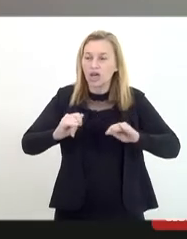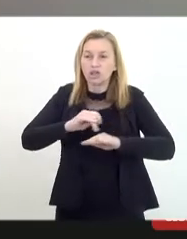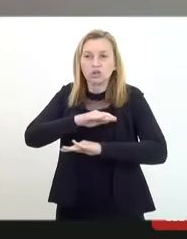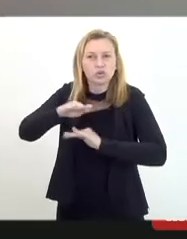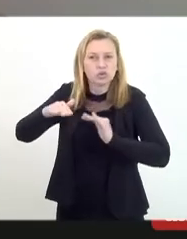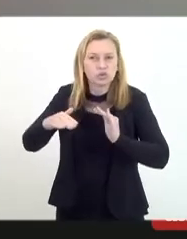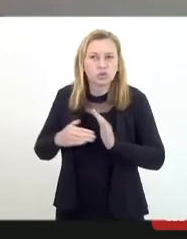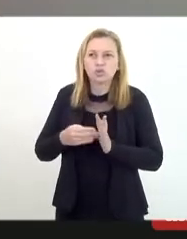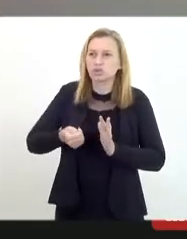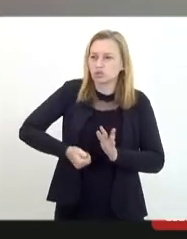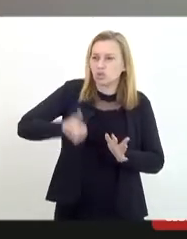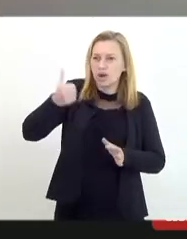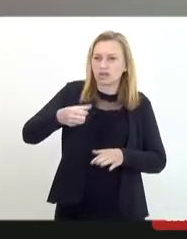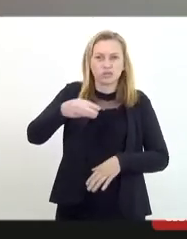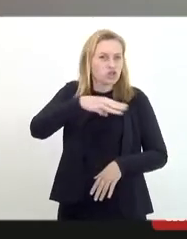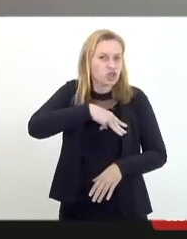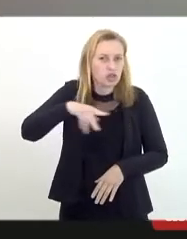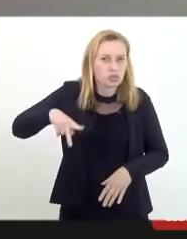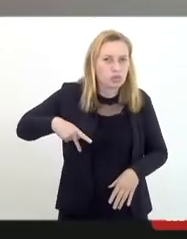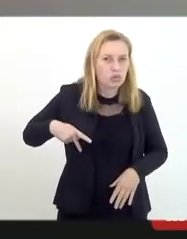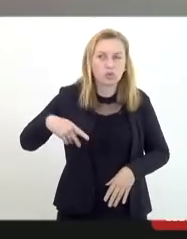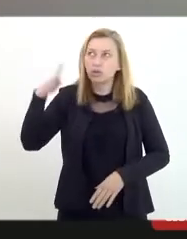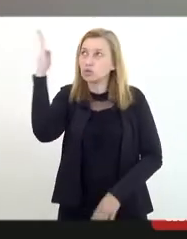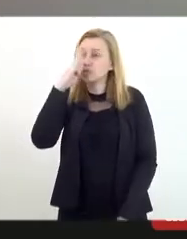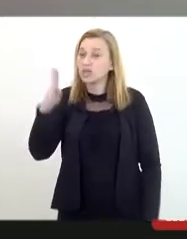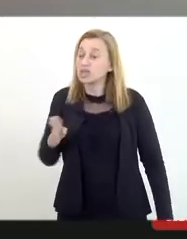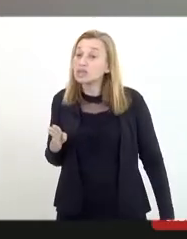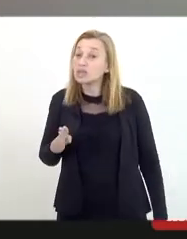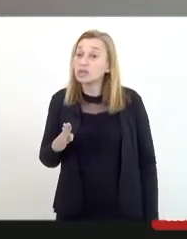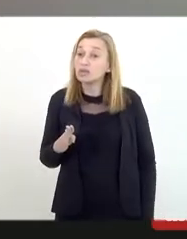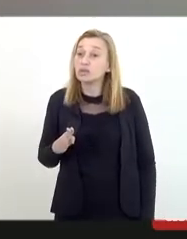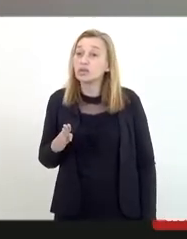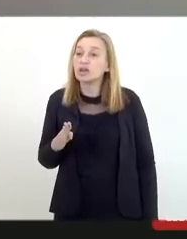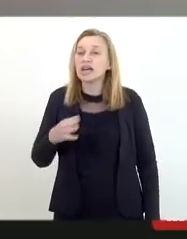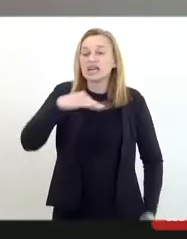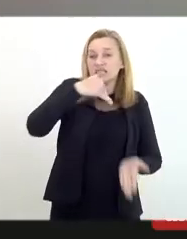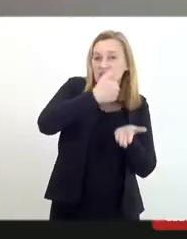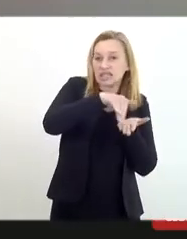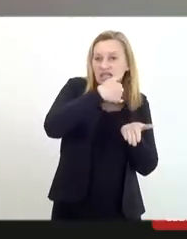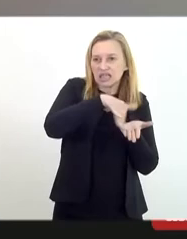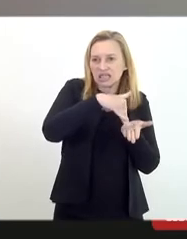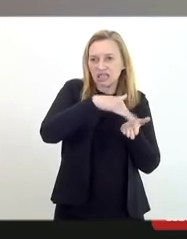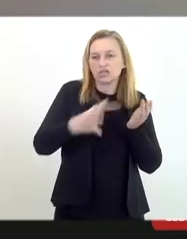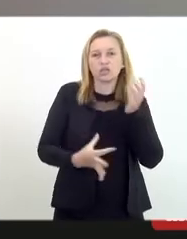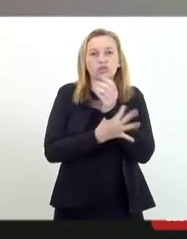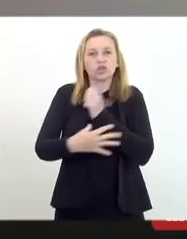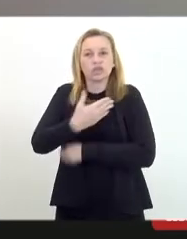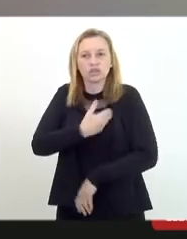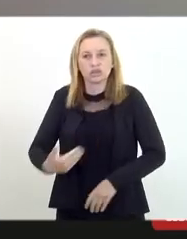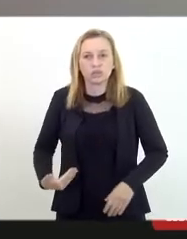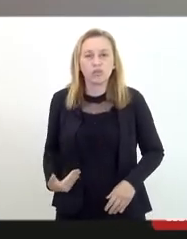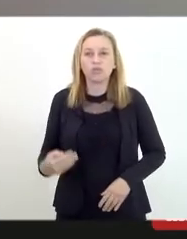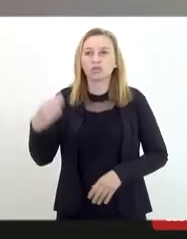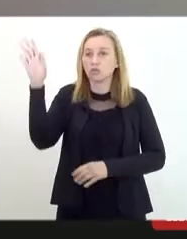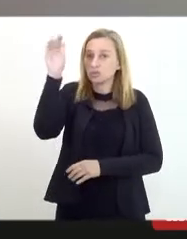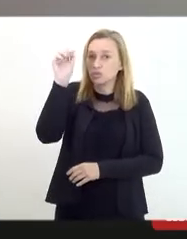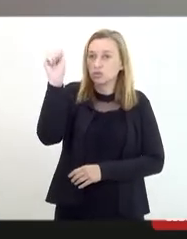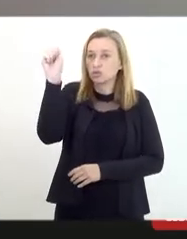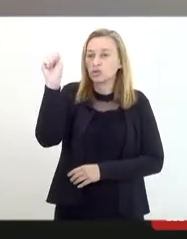os Ministérios Públicos do Brasil, as Secretarias de Segurança Pública do Brasil.